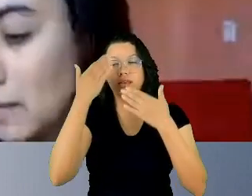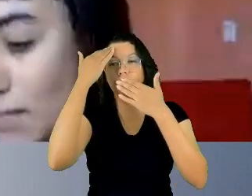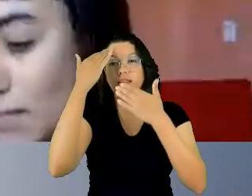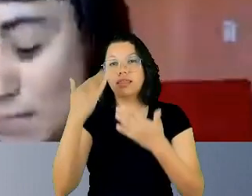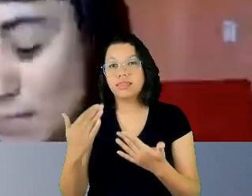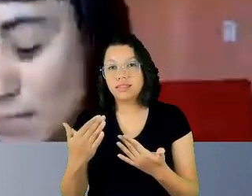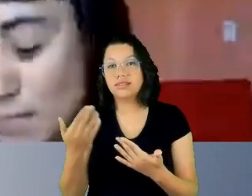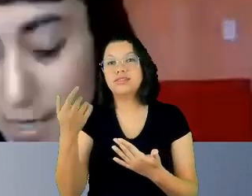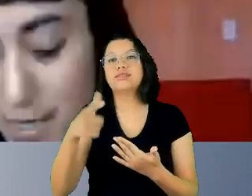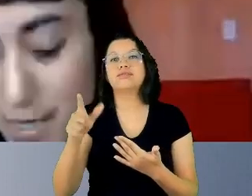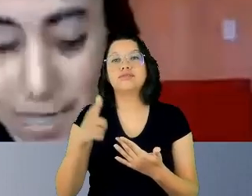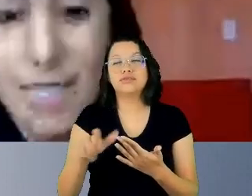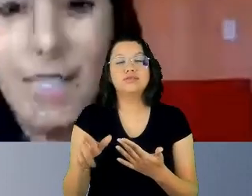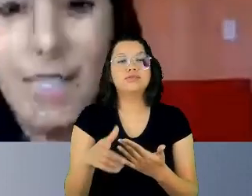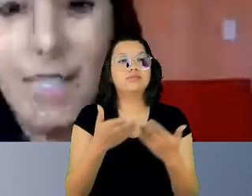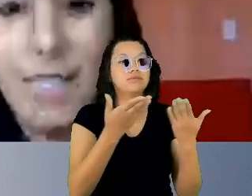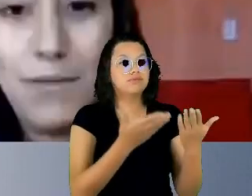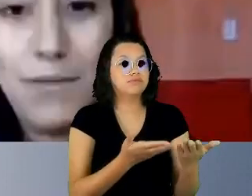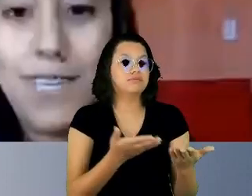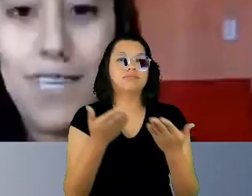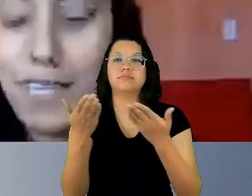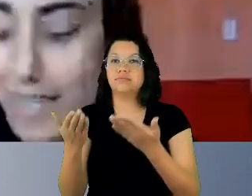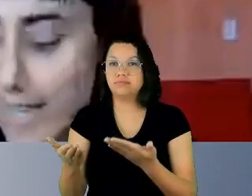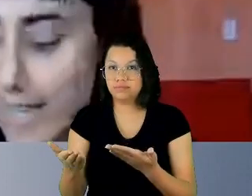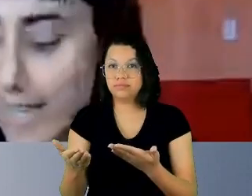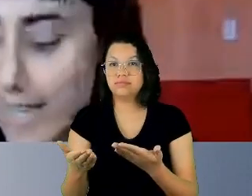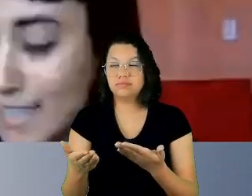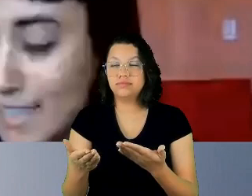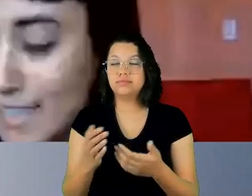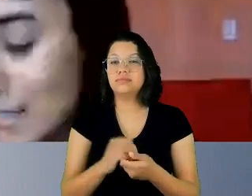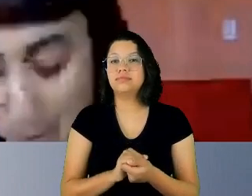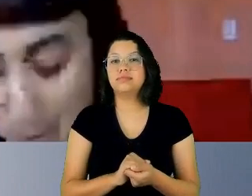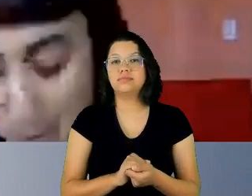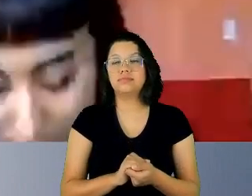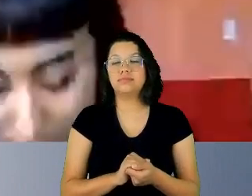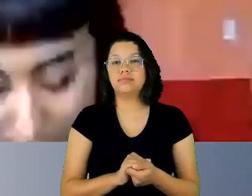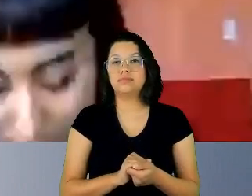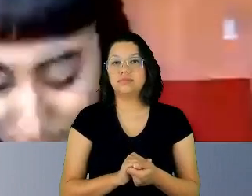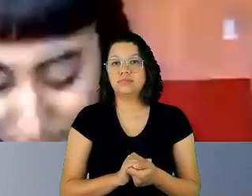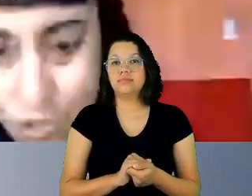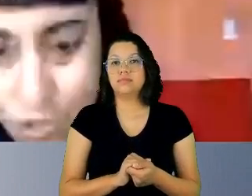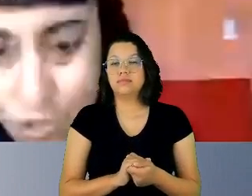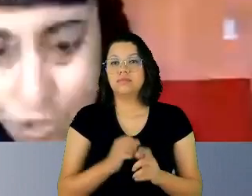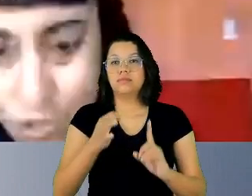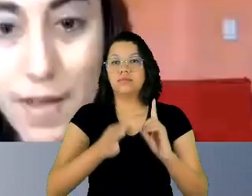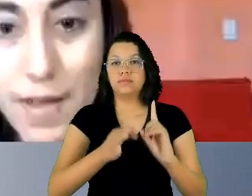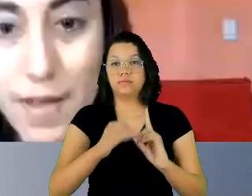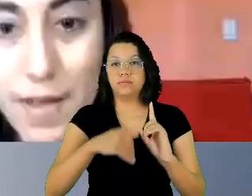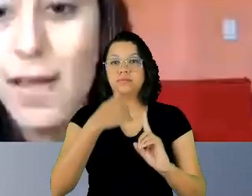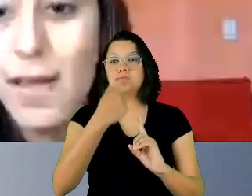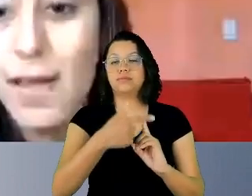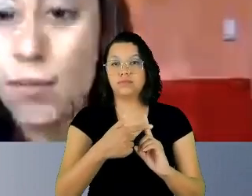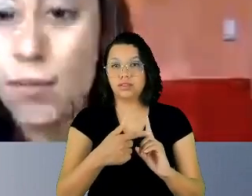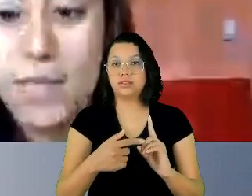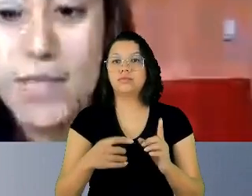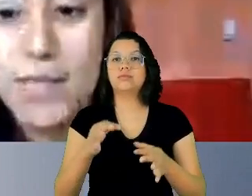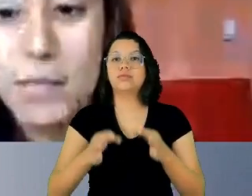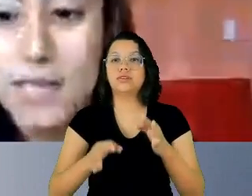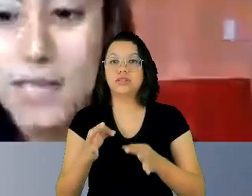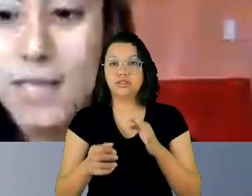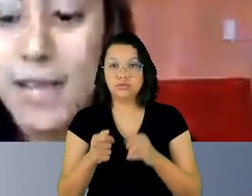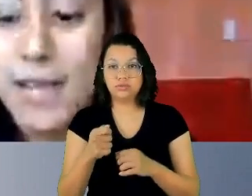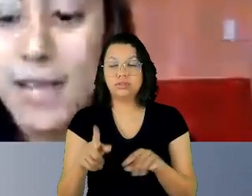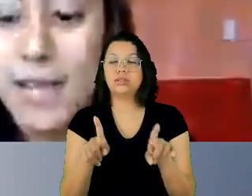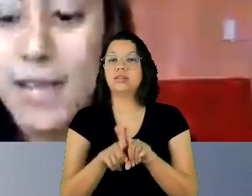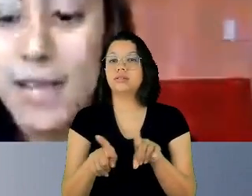a doutora Zinês e Virginia e Raikler também, a Valdresca, que estiveram juntas nesses